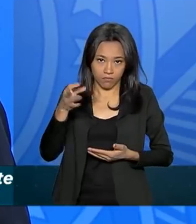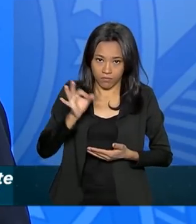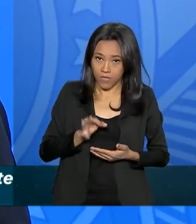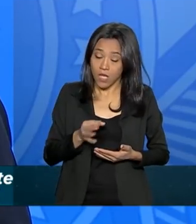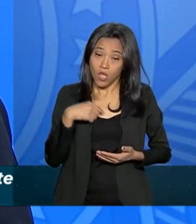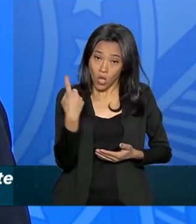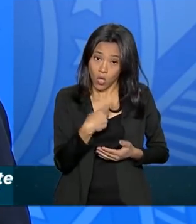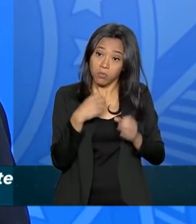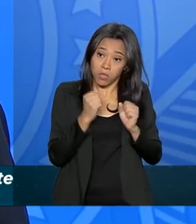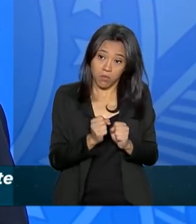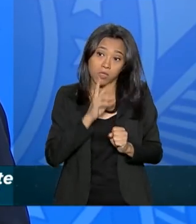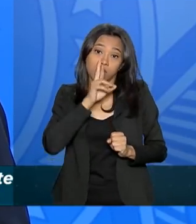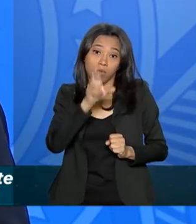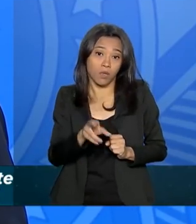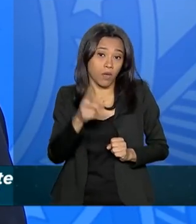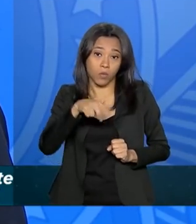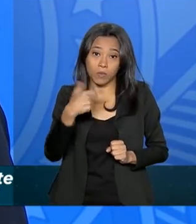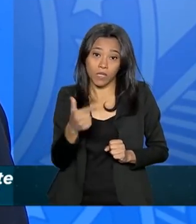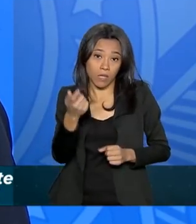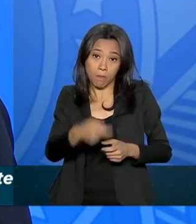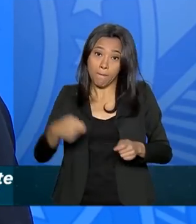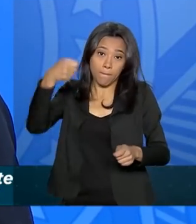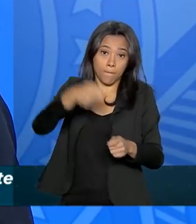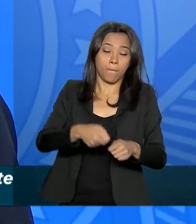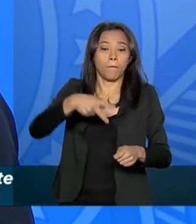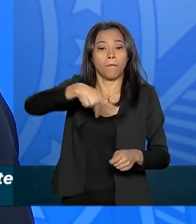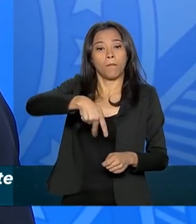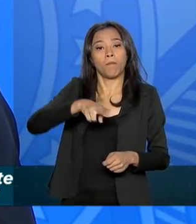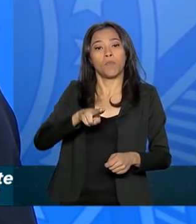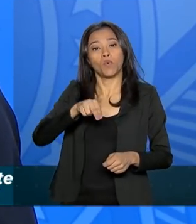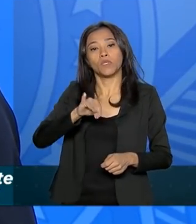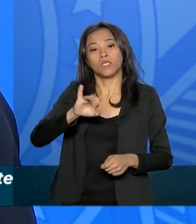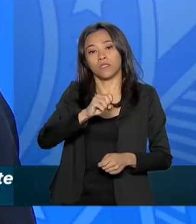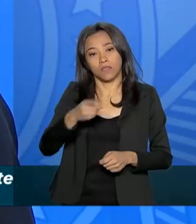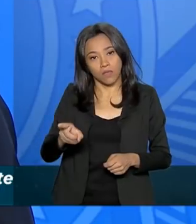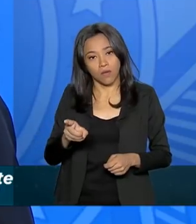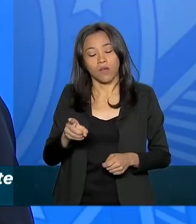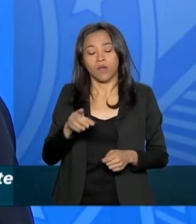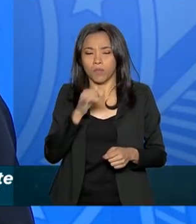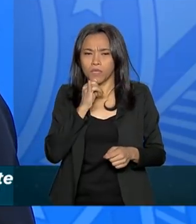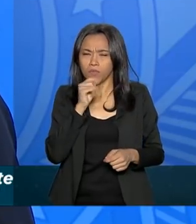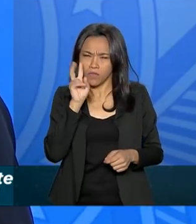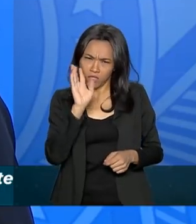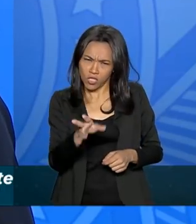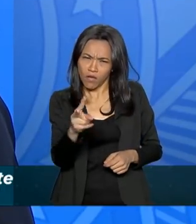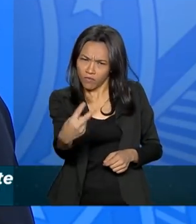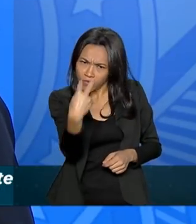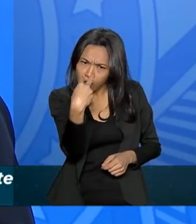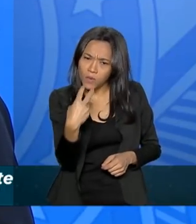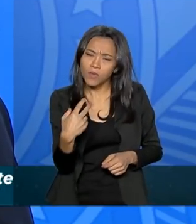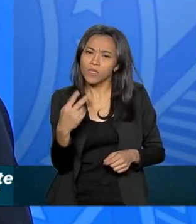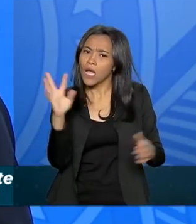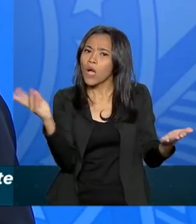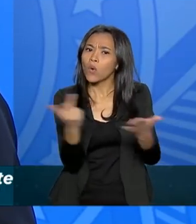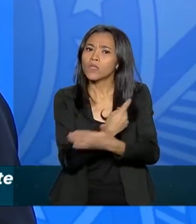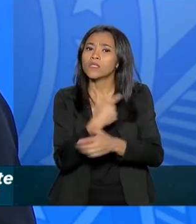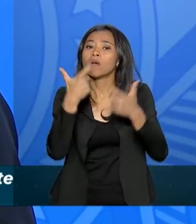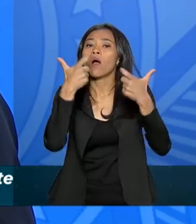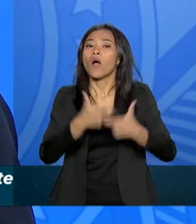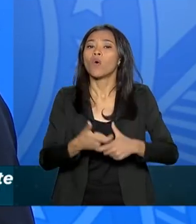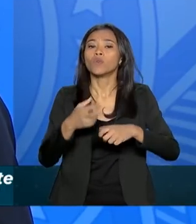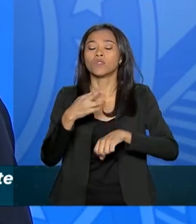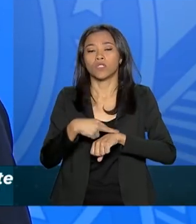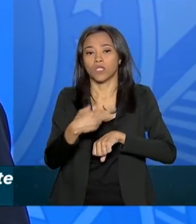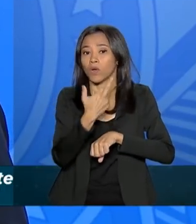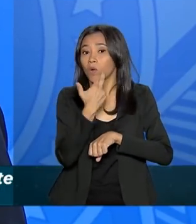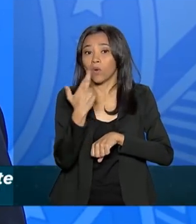podemos responder, mas não tem punição. Esse é o nosso interesse. Vocês viram que até o momento tivemos apenas uma pequena GLO em Rondônia, quando